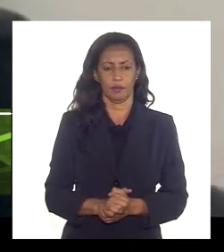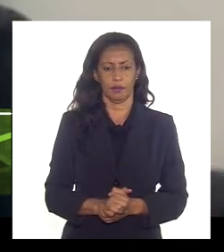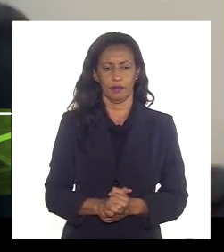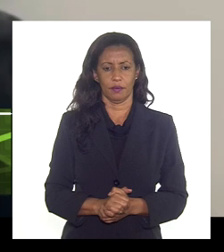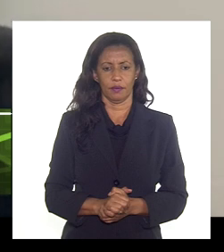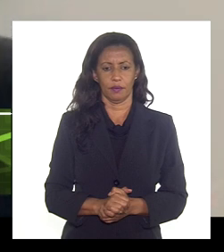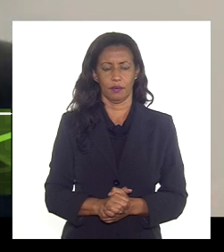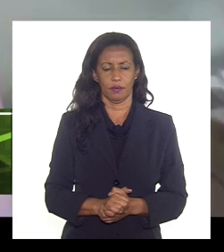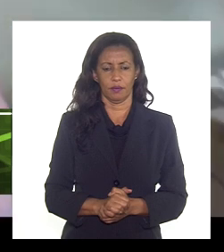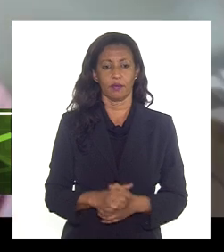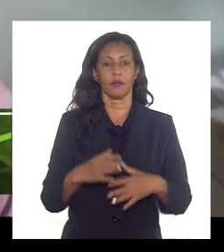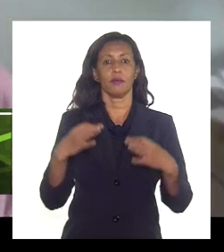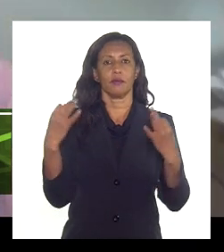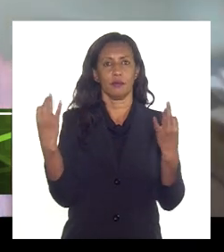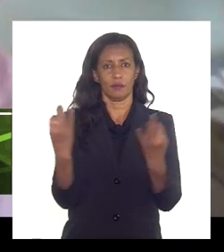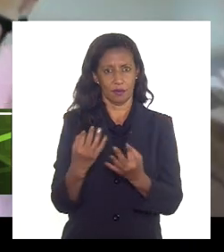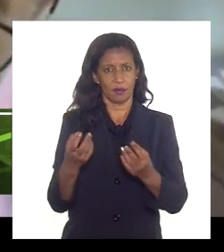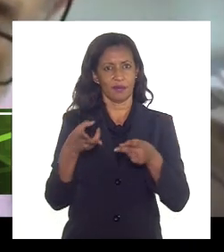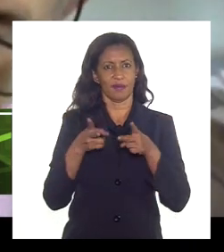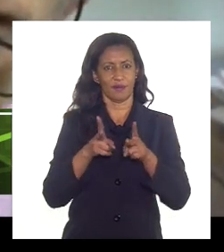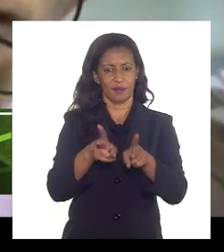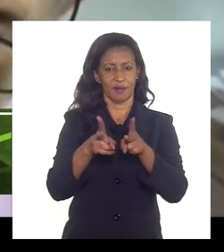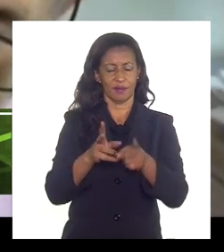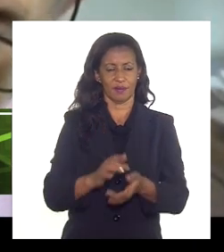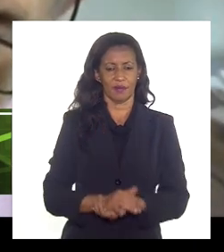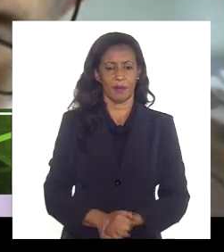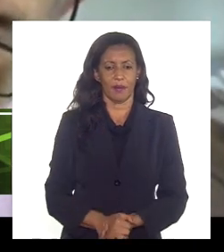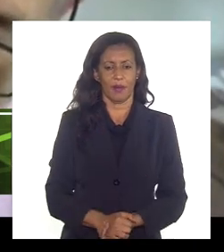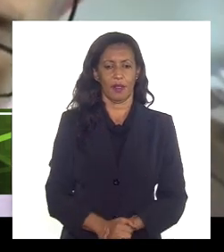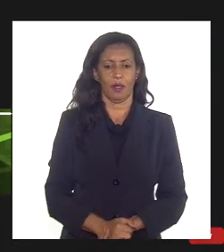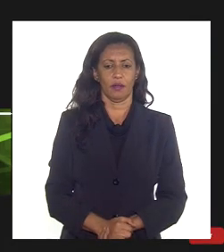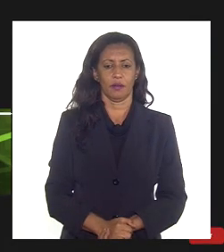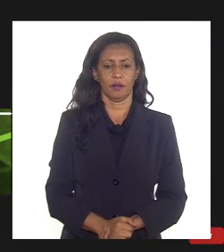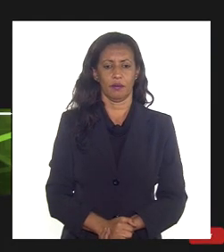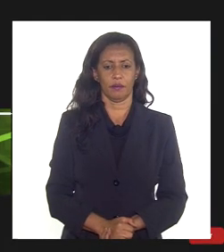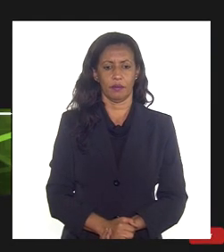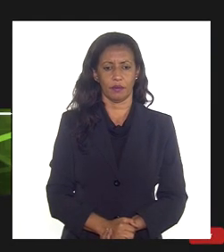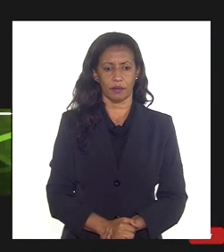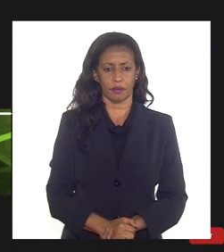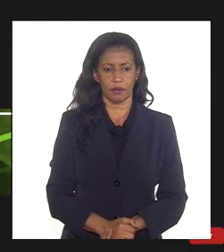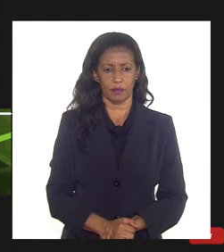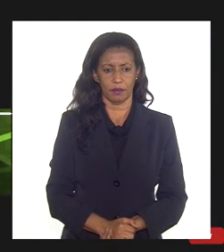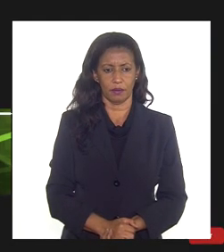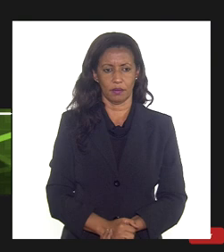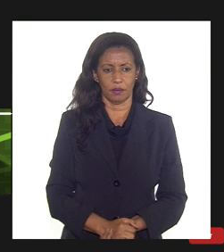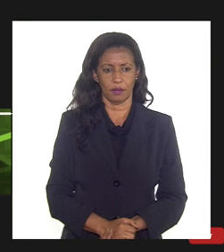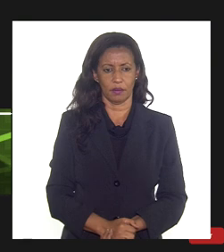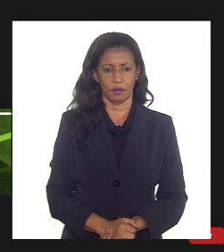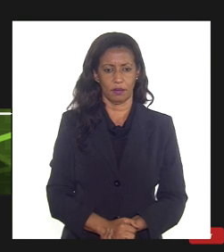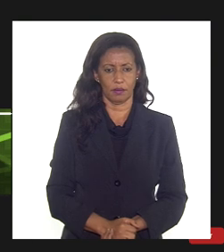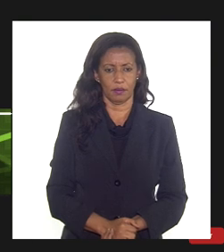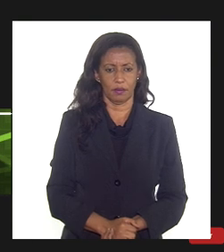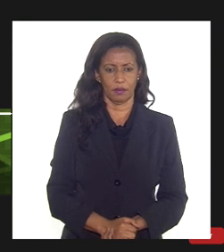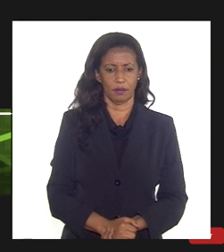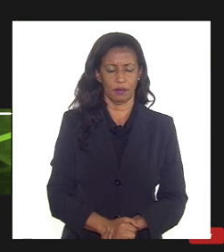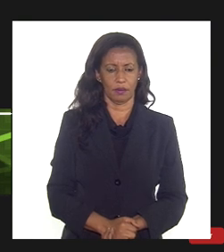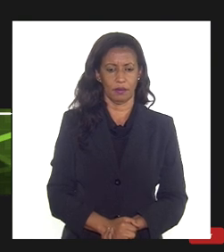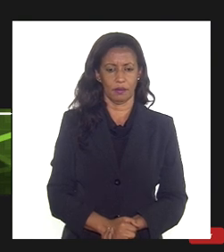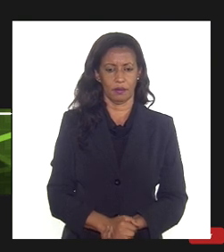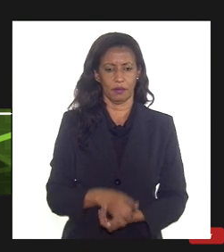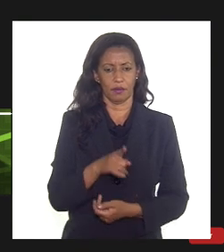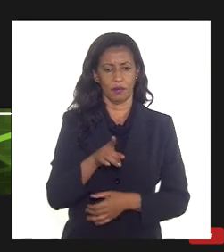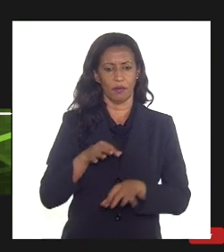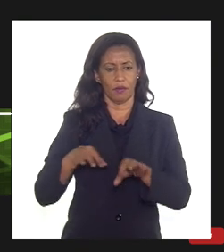a tela está boa obrigado então aqui só para poder colocar toda a informação aqui o